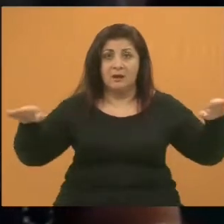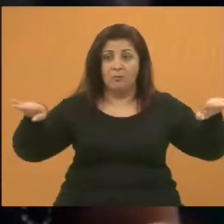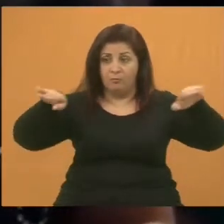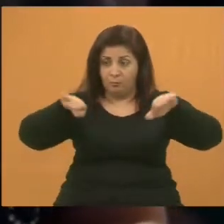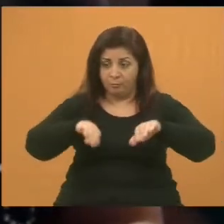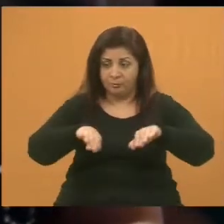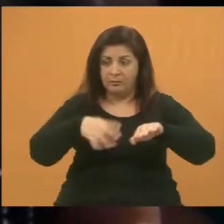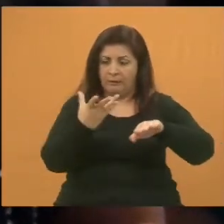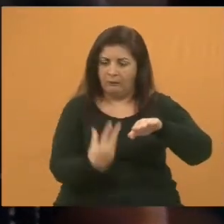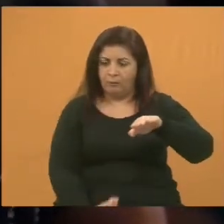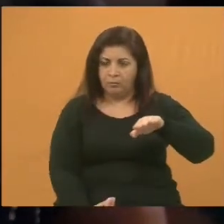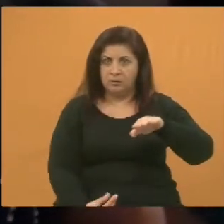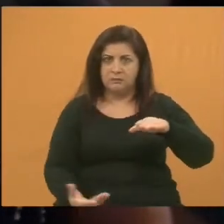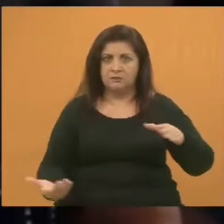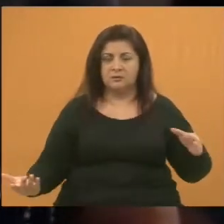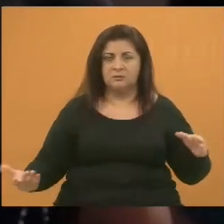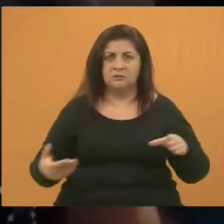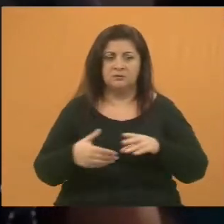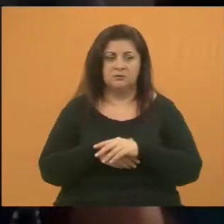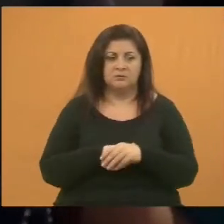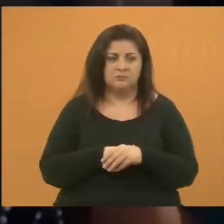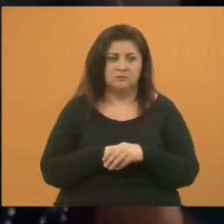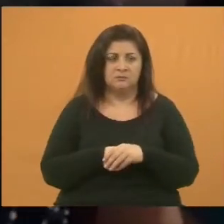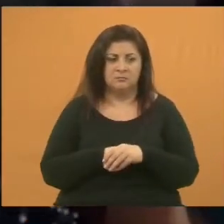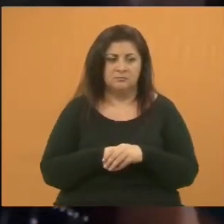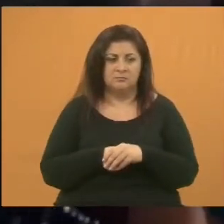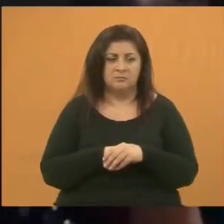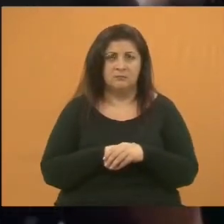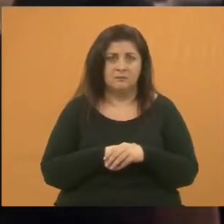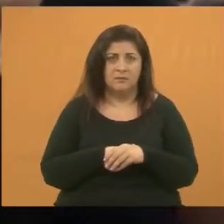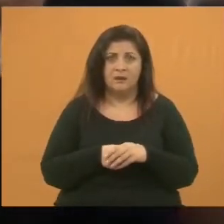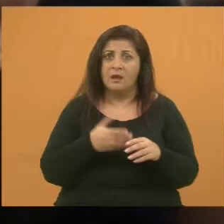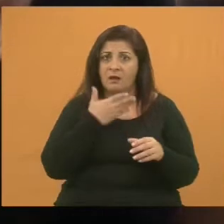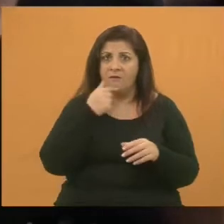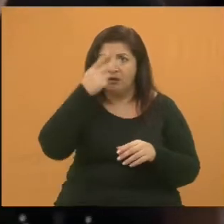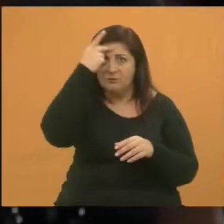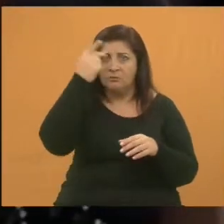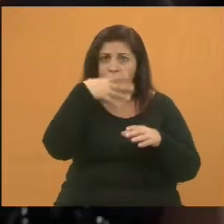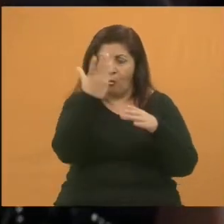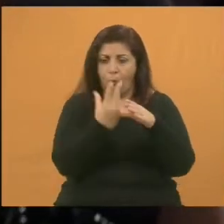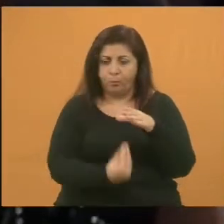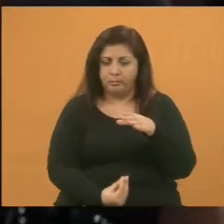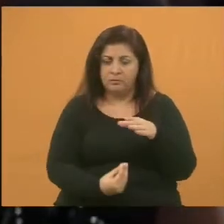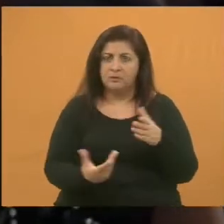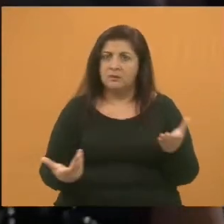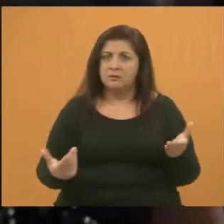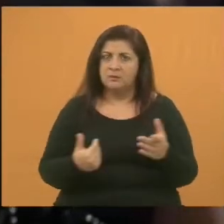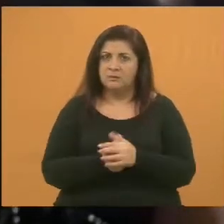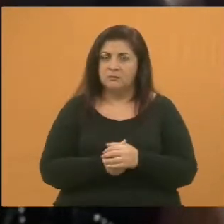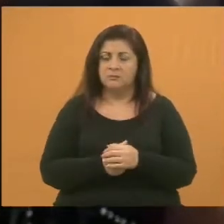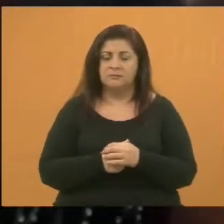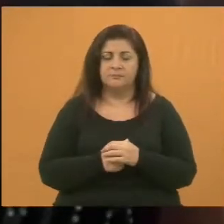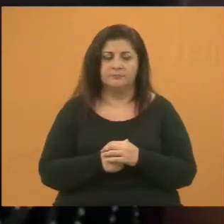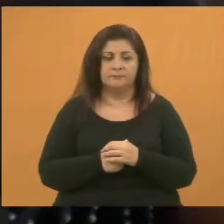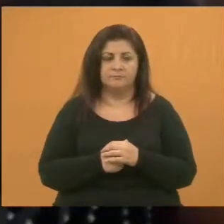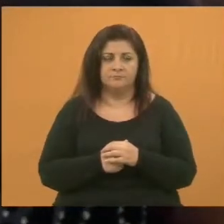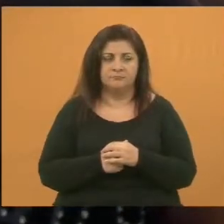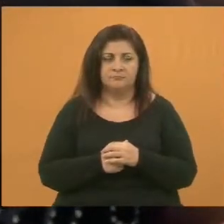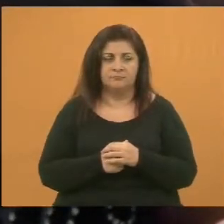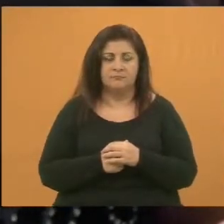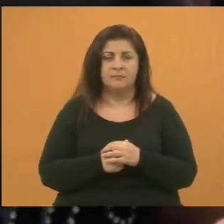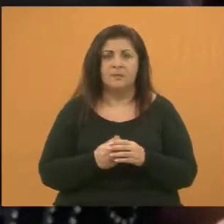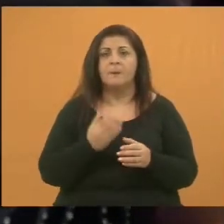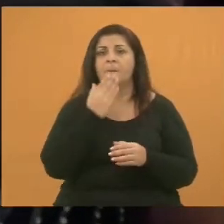tem uma descida, ela tem uma caída que pode levar as pessoas a sofrerem algum acidente também. Não é? Então, nós vamos estar fazendo